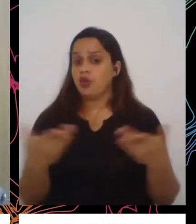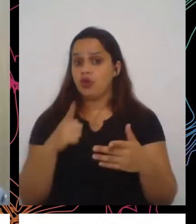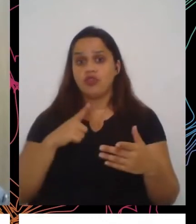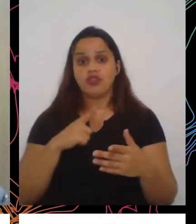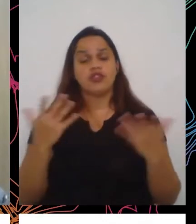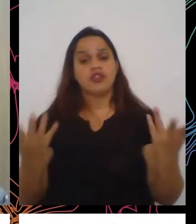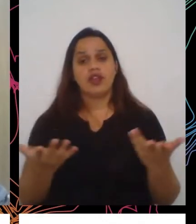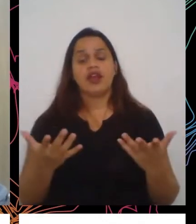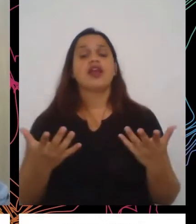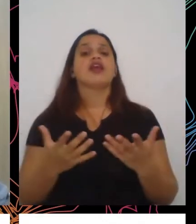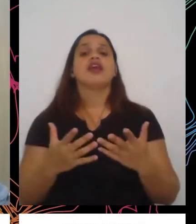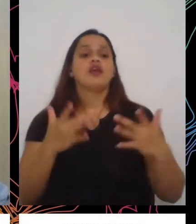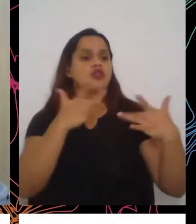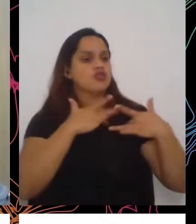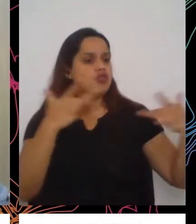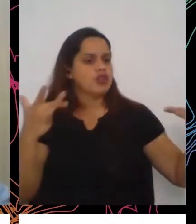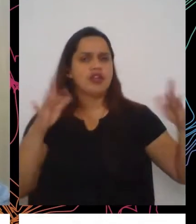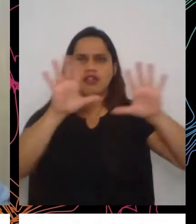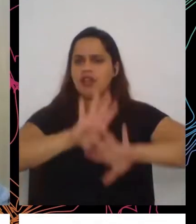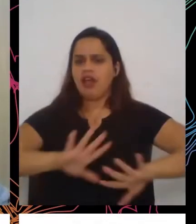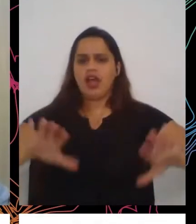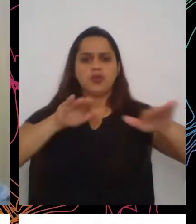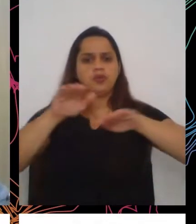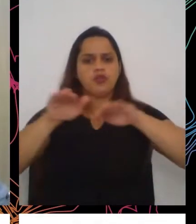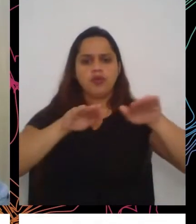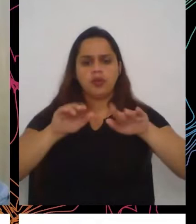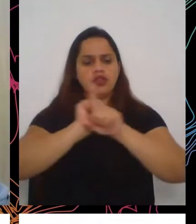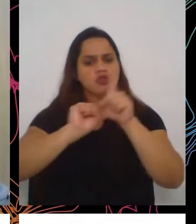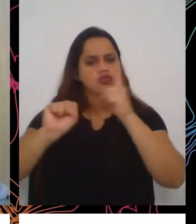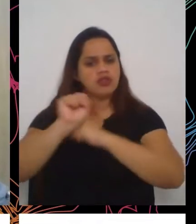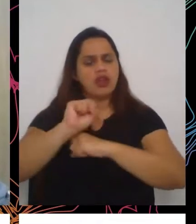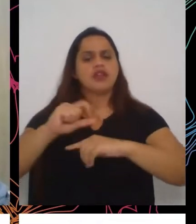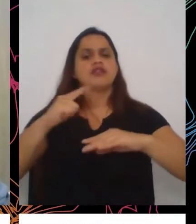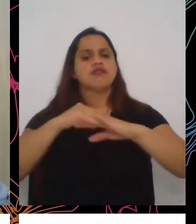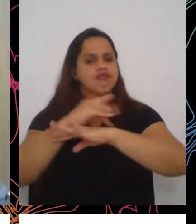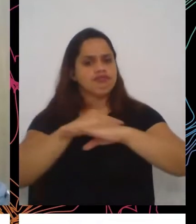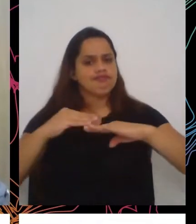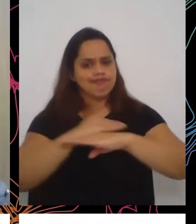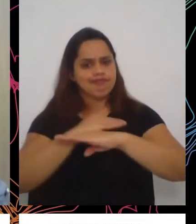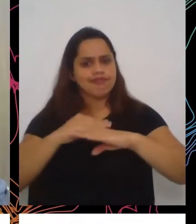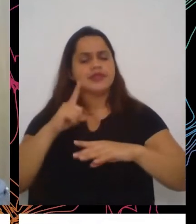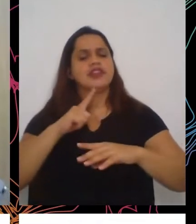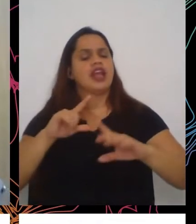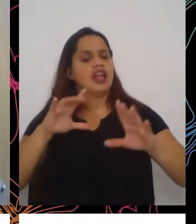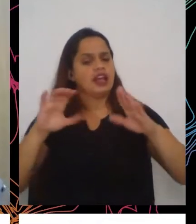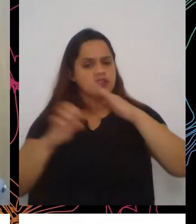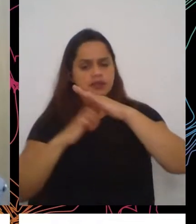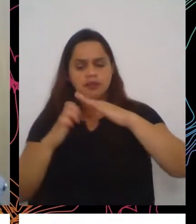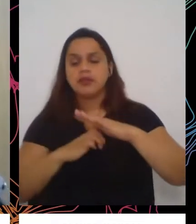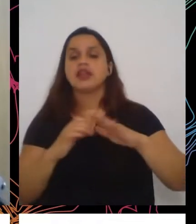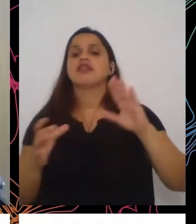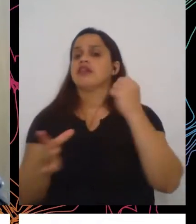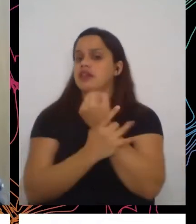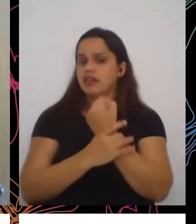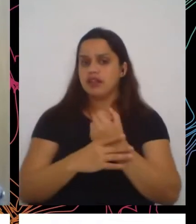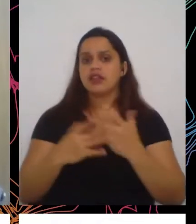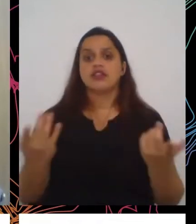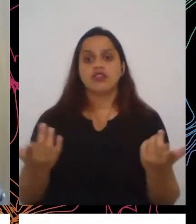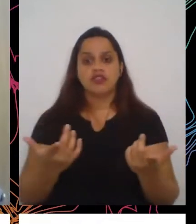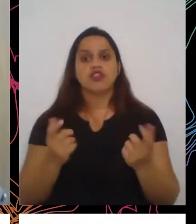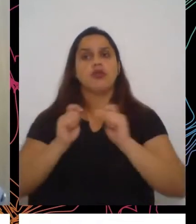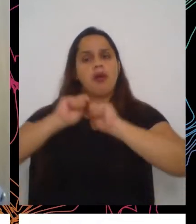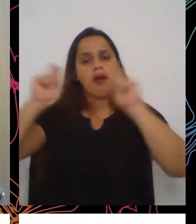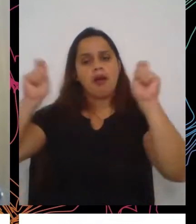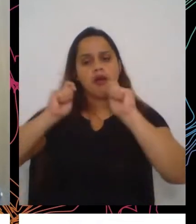solidariedade no Brasil, os movimentos sociais têm garantido, as empresas, os movimentos, enfim, uma grande campanha